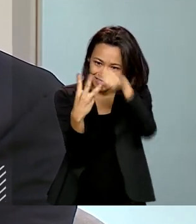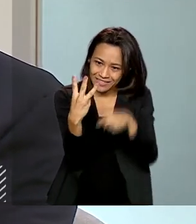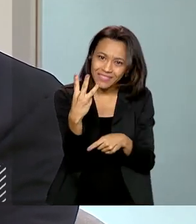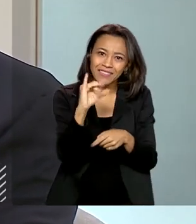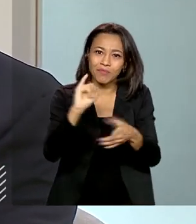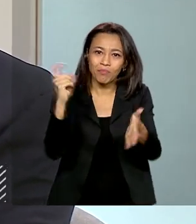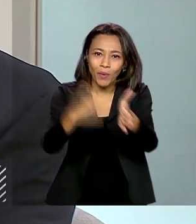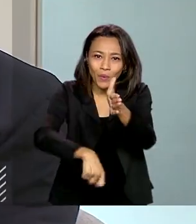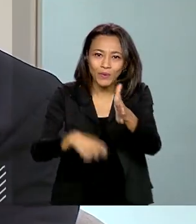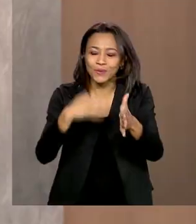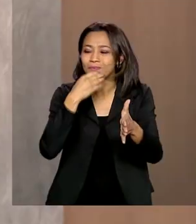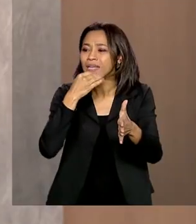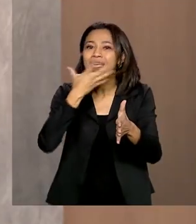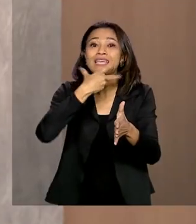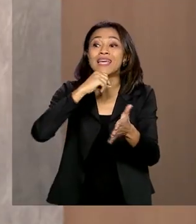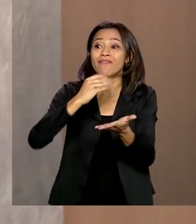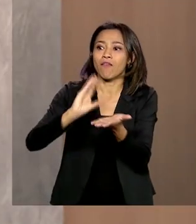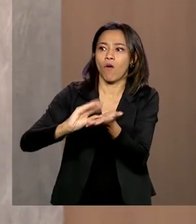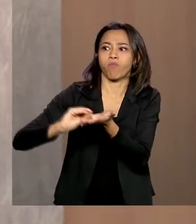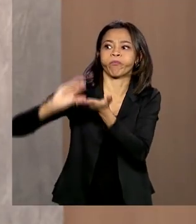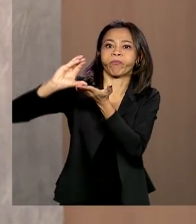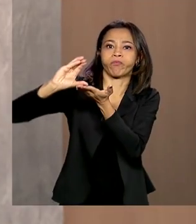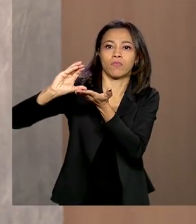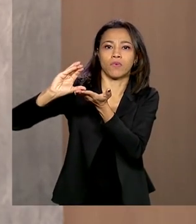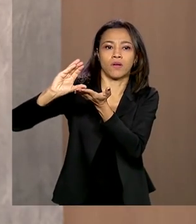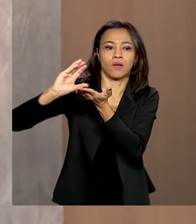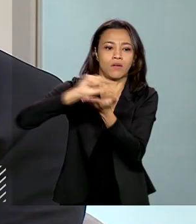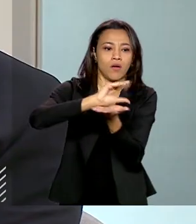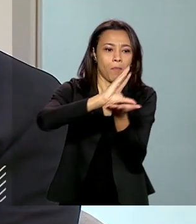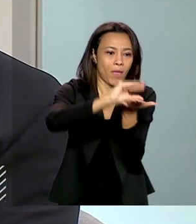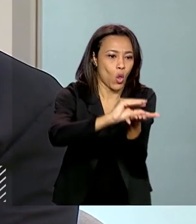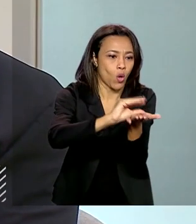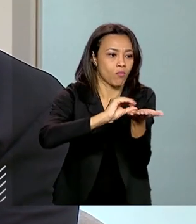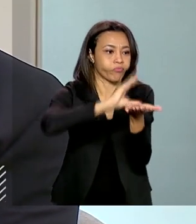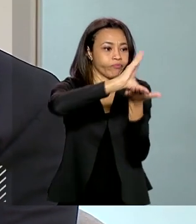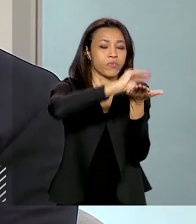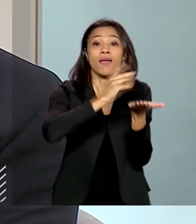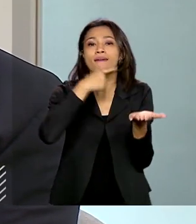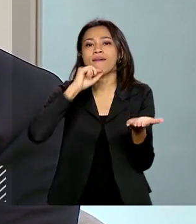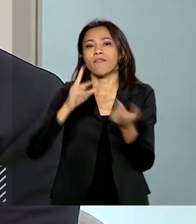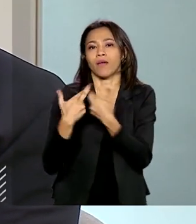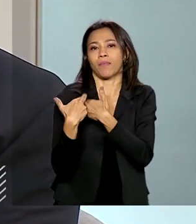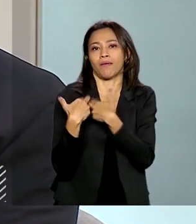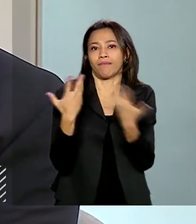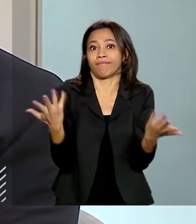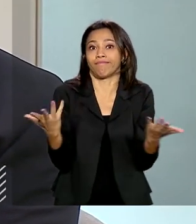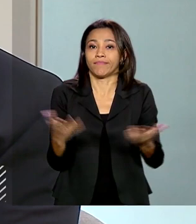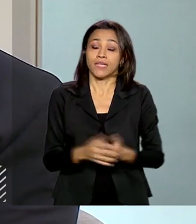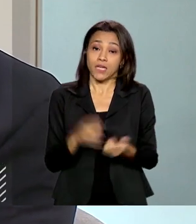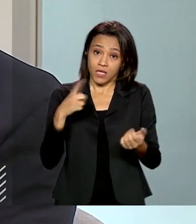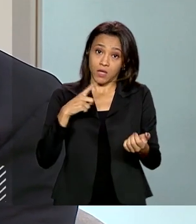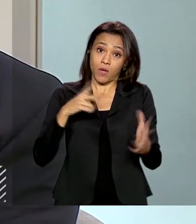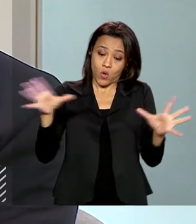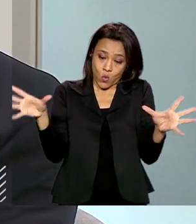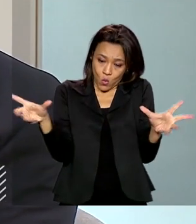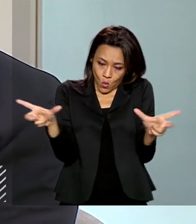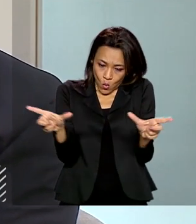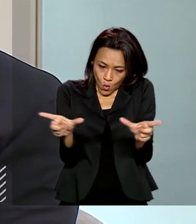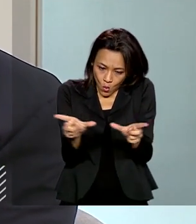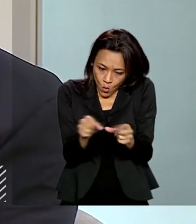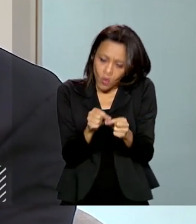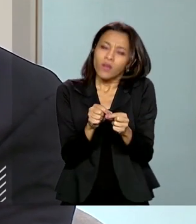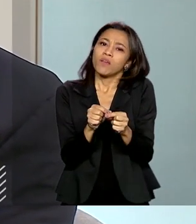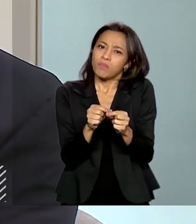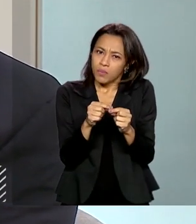discutir quem vai ficar com a maior parte. O que o governo fez? Eu dou um primeiro passo, simplifico bastante um tributo que é extremamente